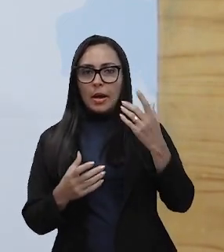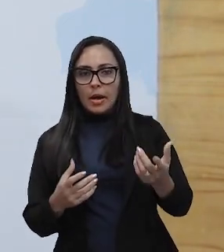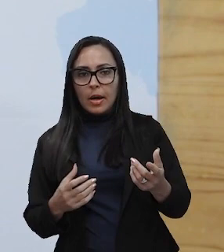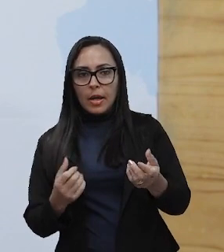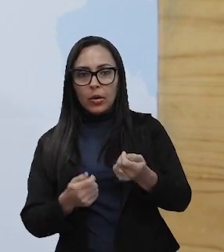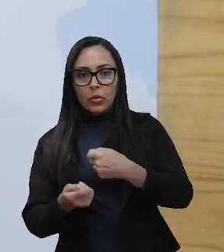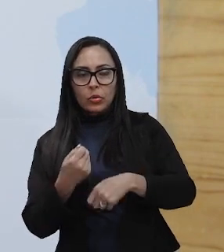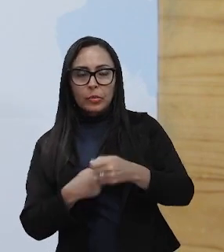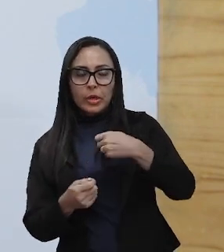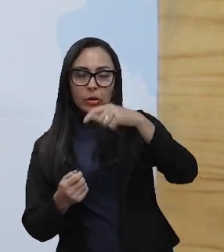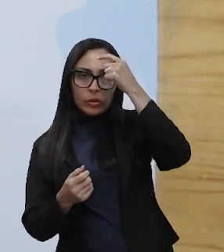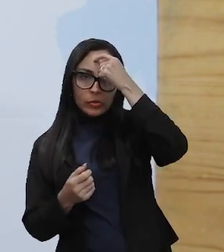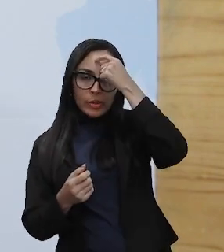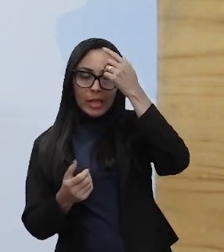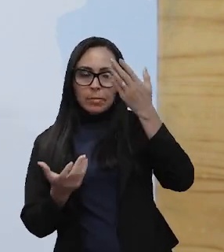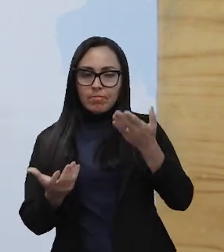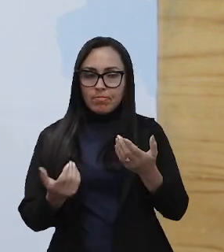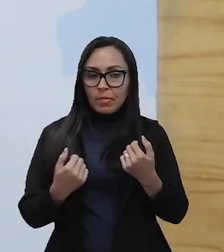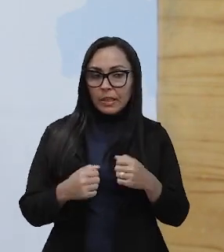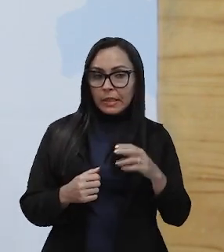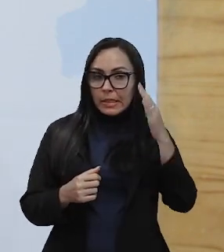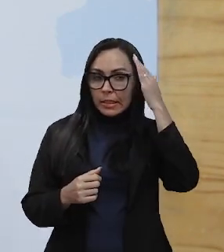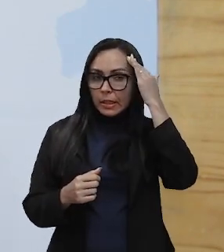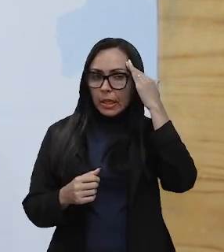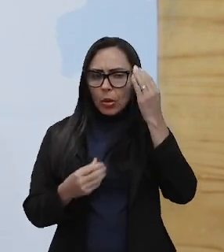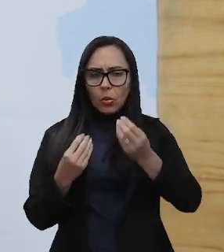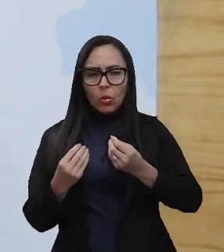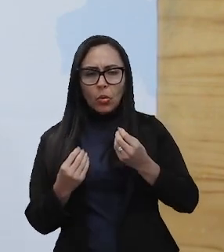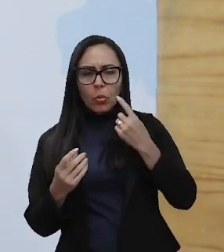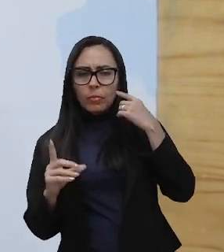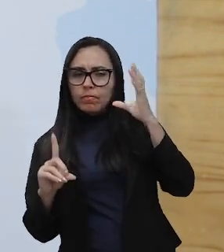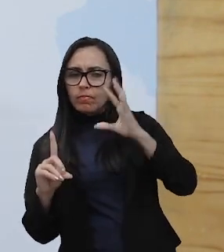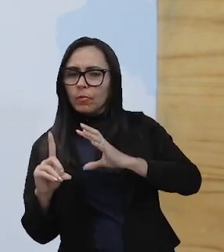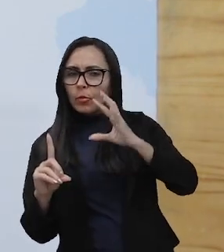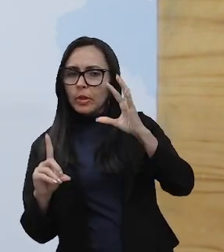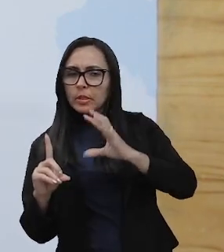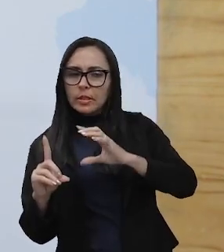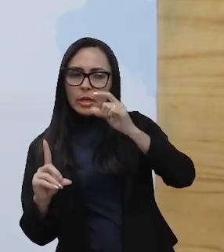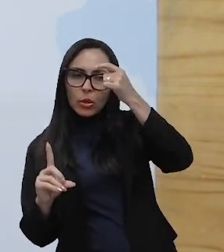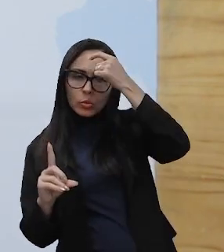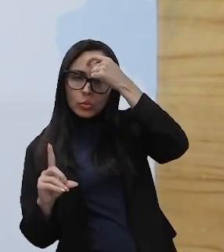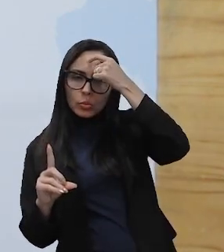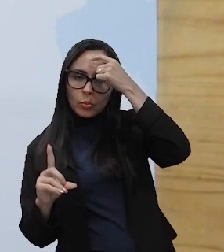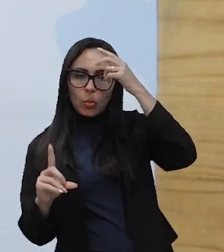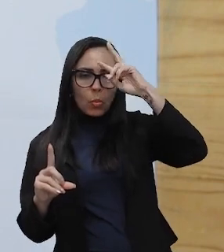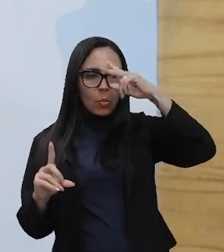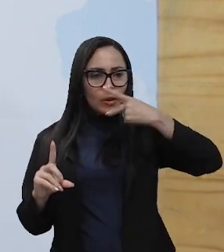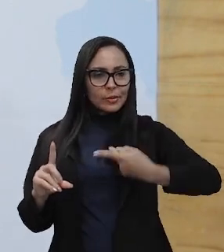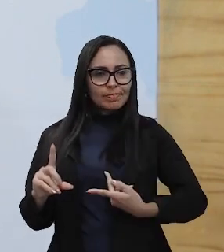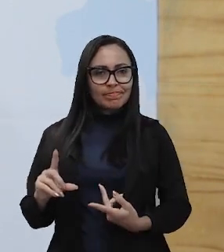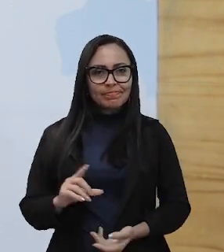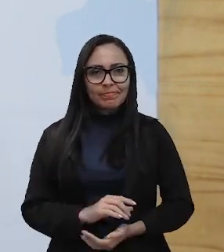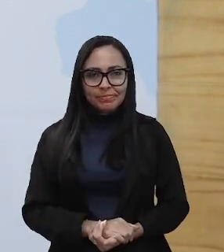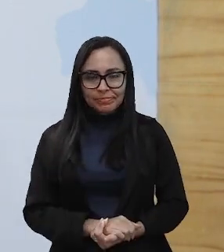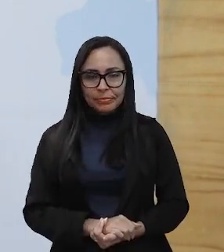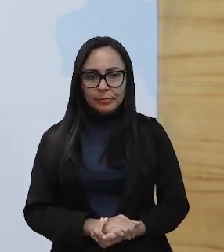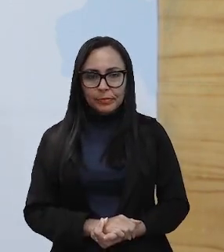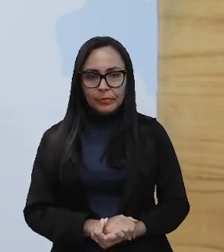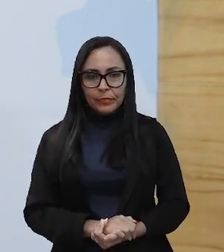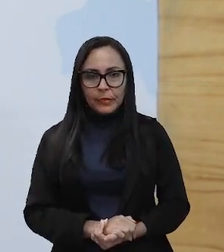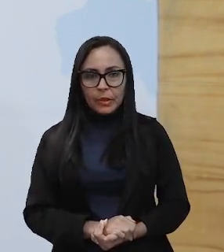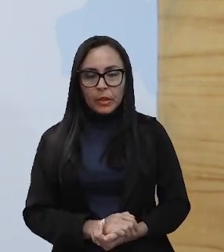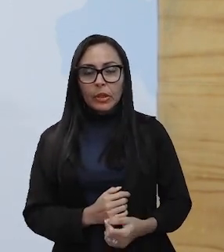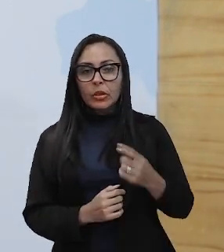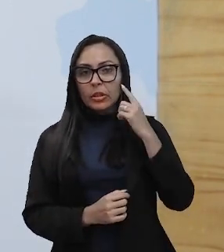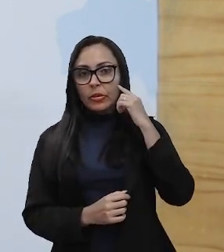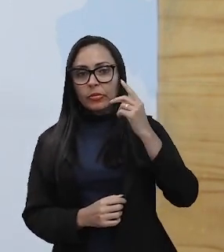pretende compreender como o trabalho influencia na cognição humana. Então, como eu havia